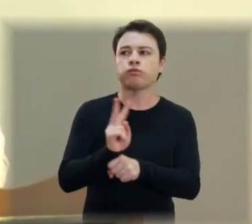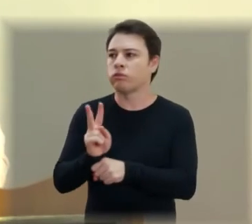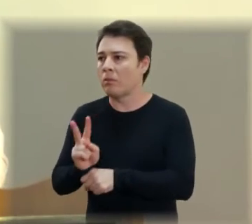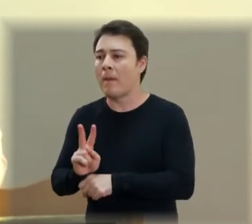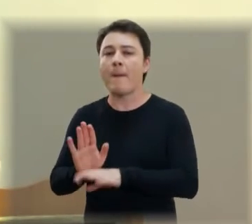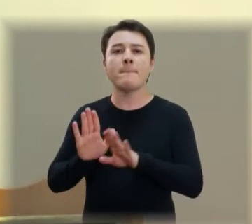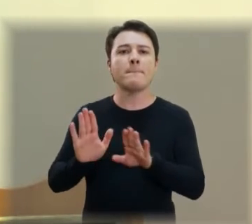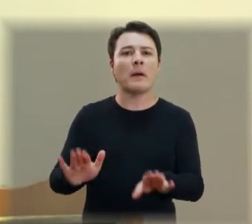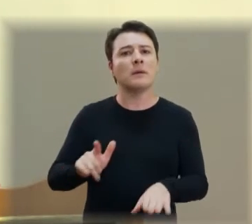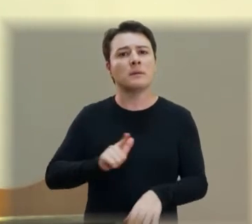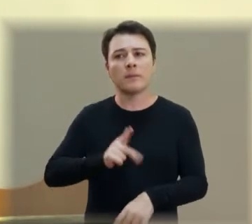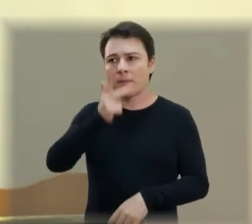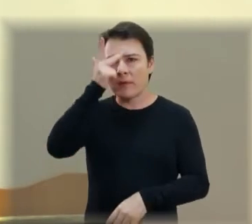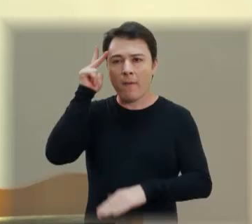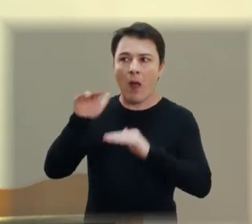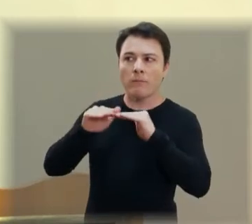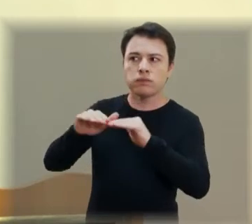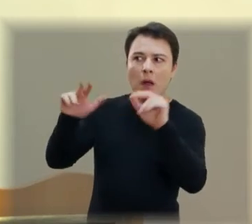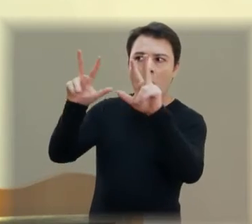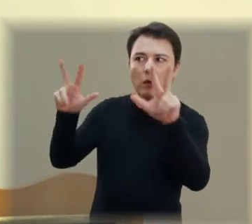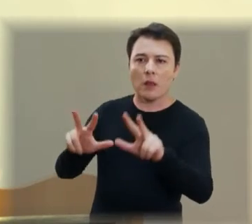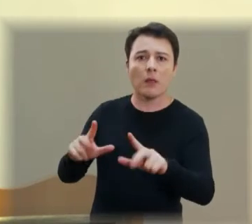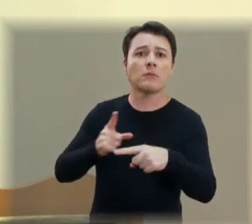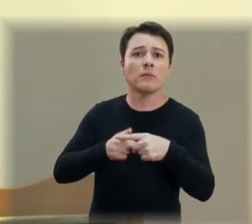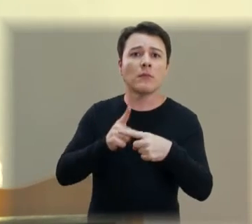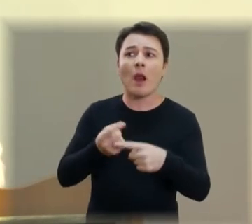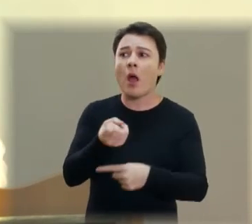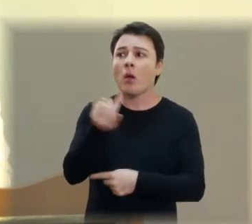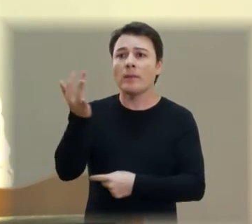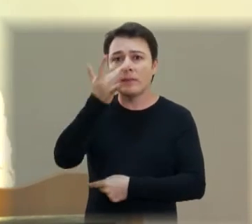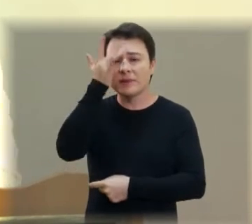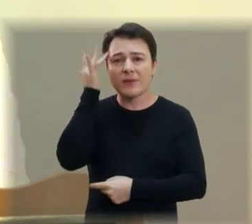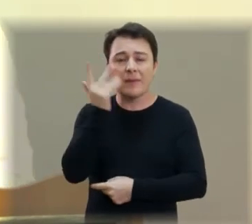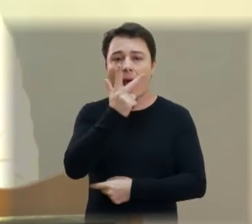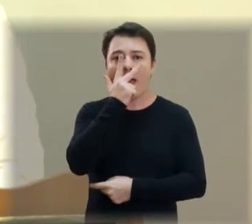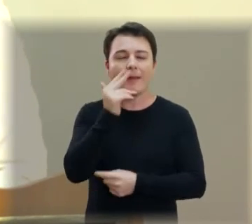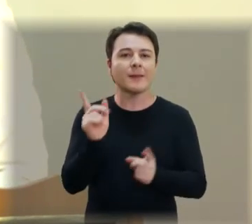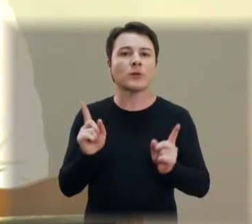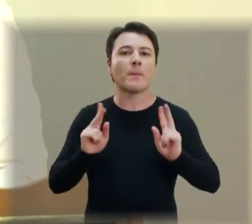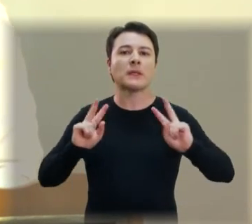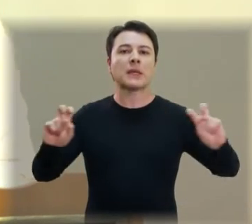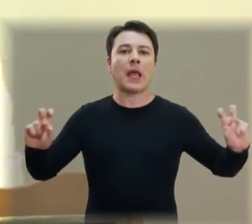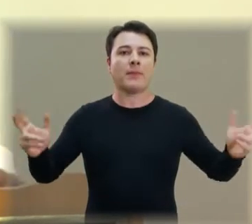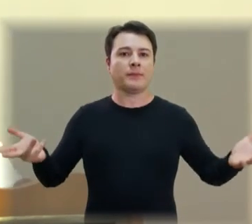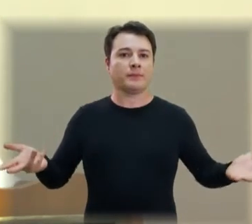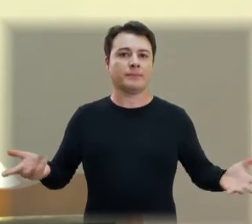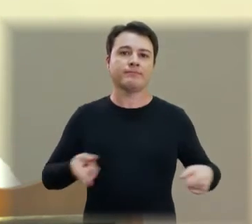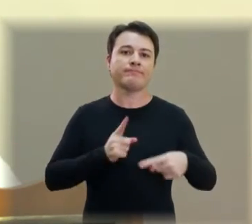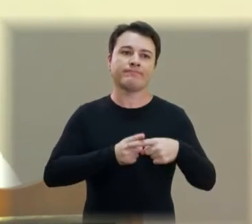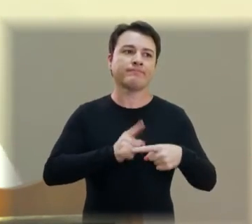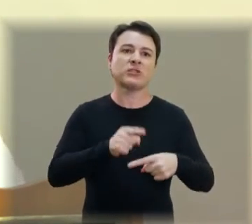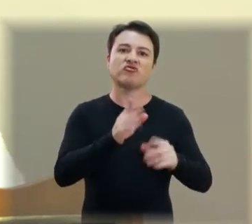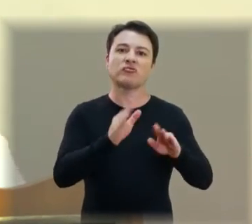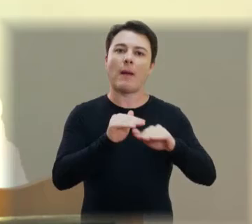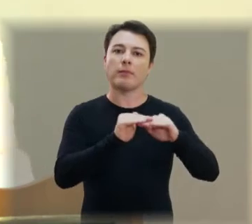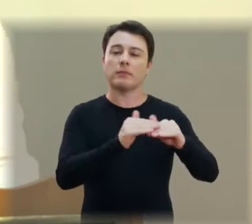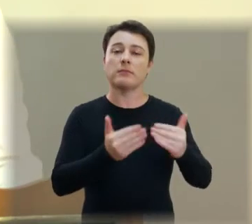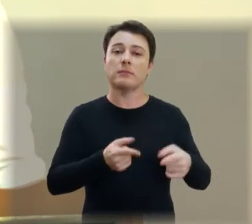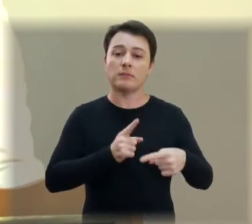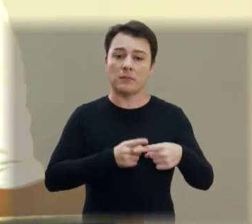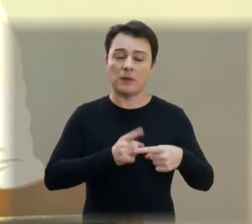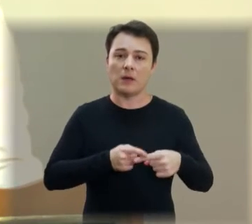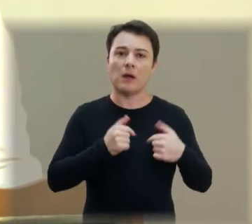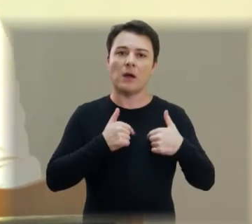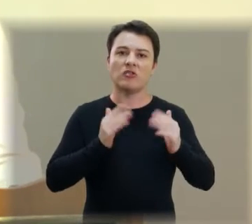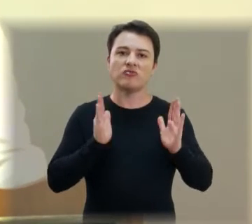no exercício da função, e nós não podemos nos permitir que façamos isso. Uma vez, um padre